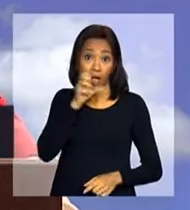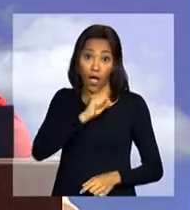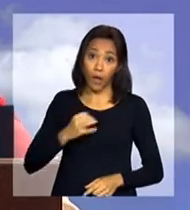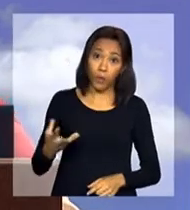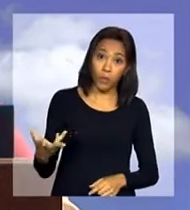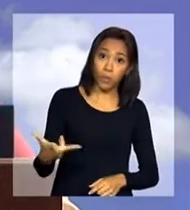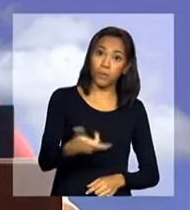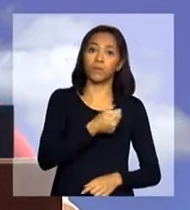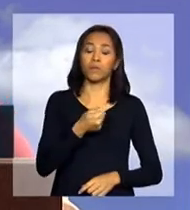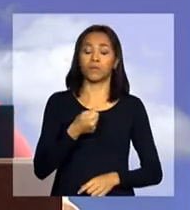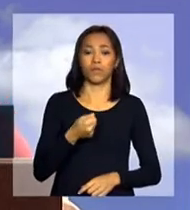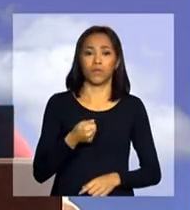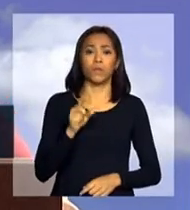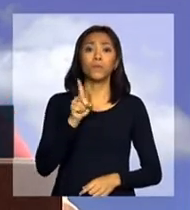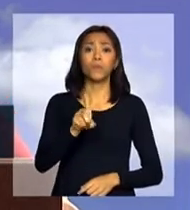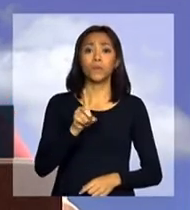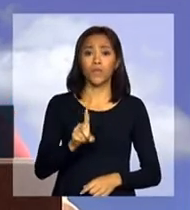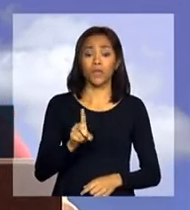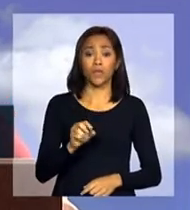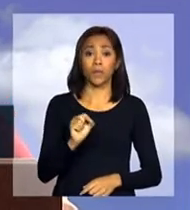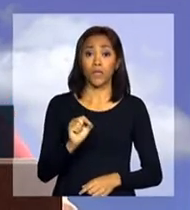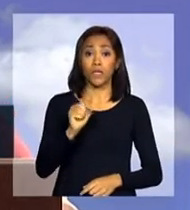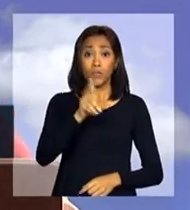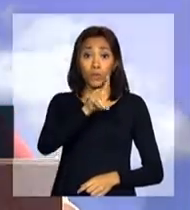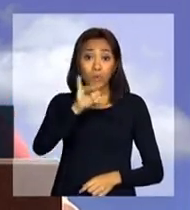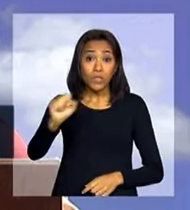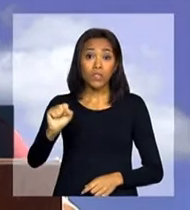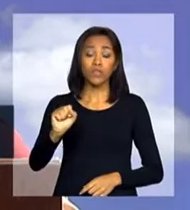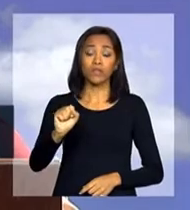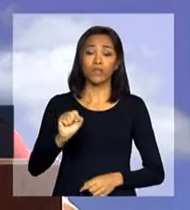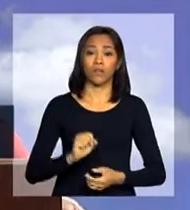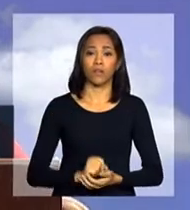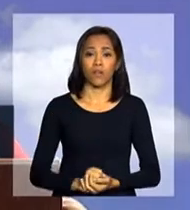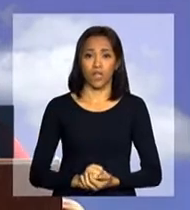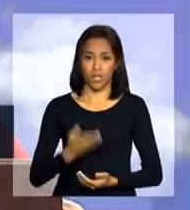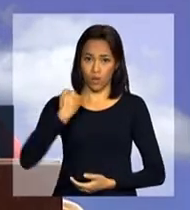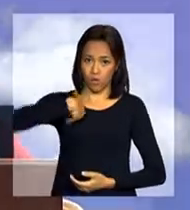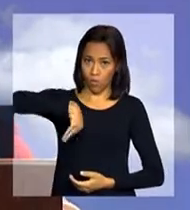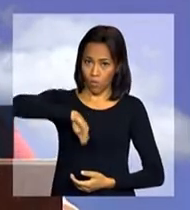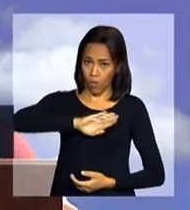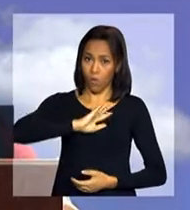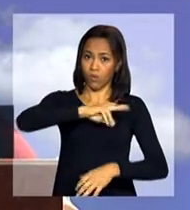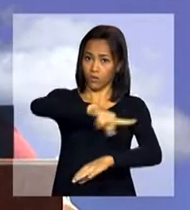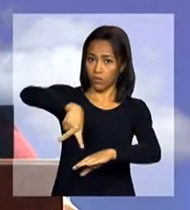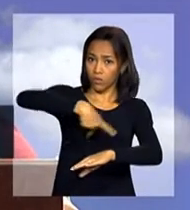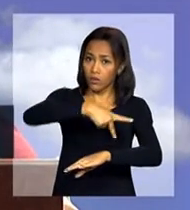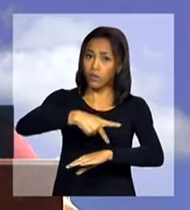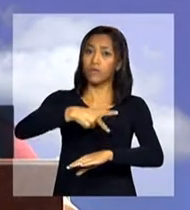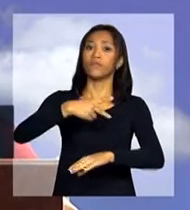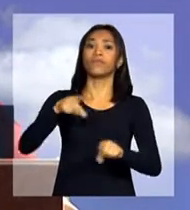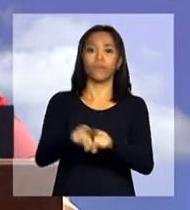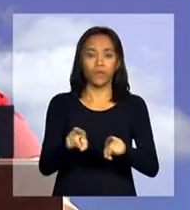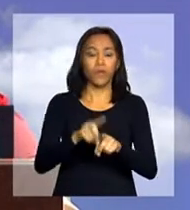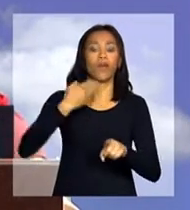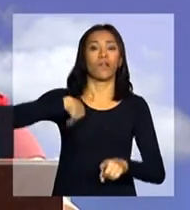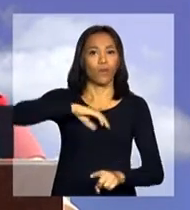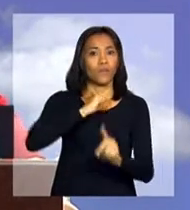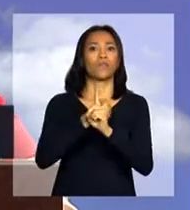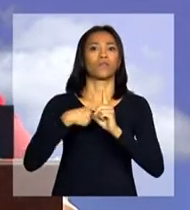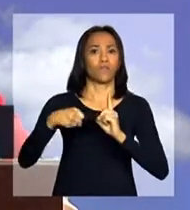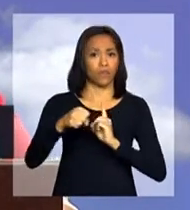do dia em que o nosso país, a nossa sociedade e os